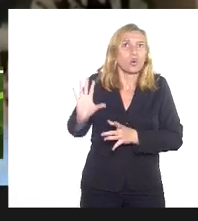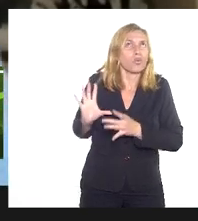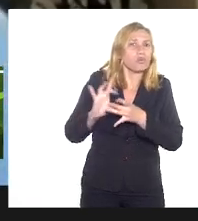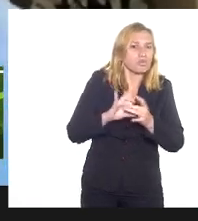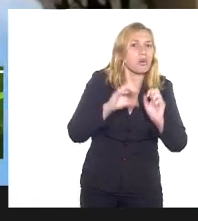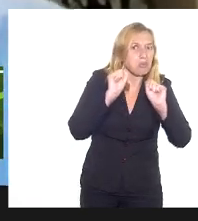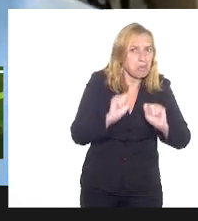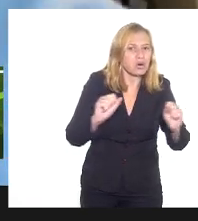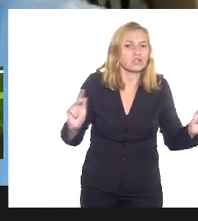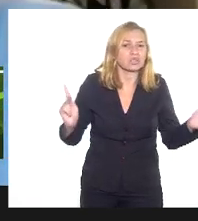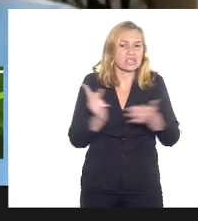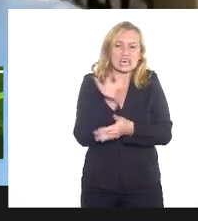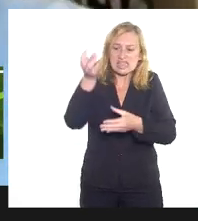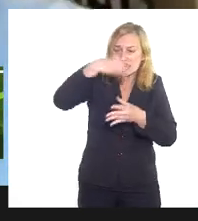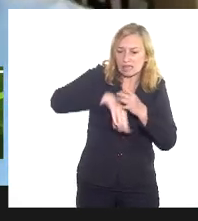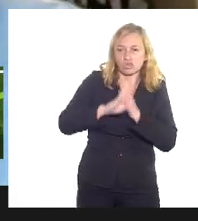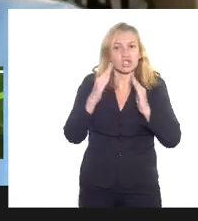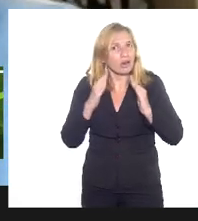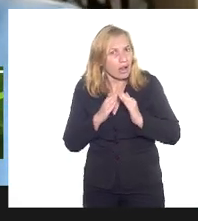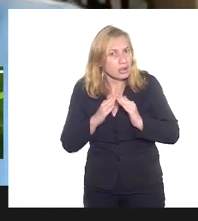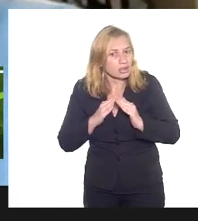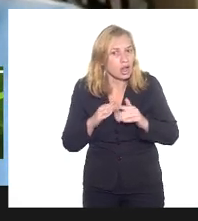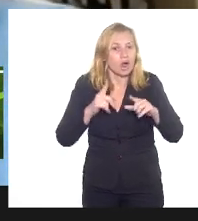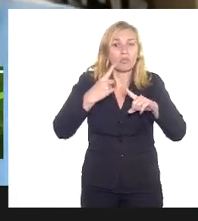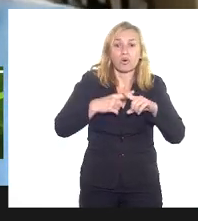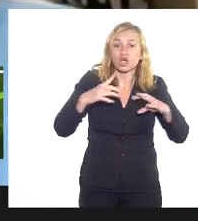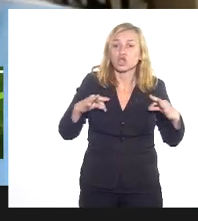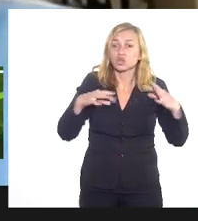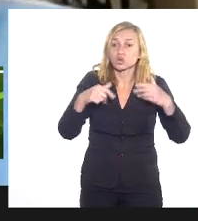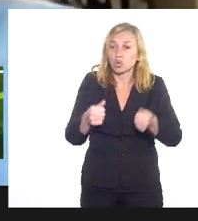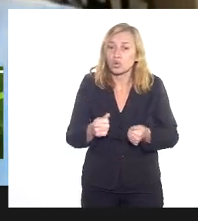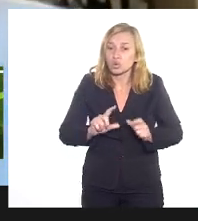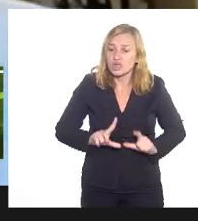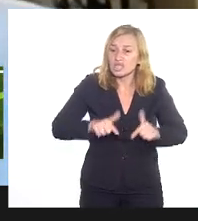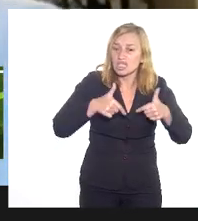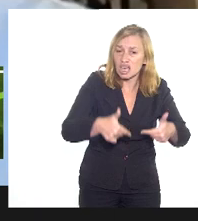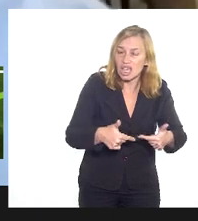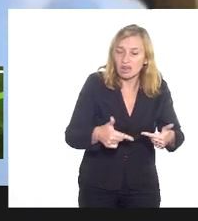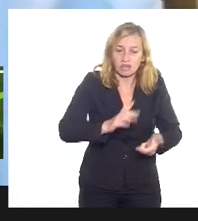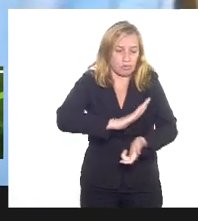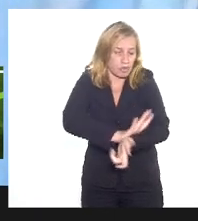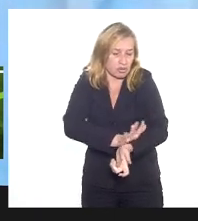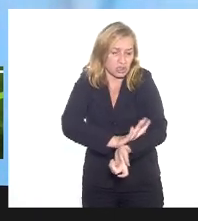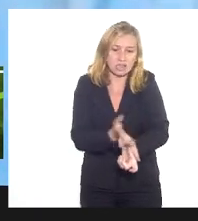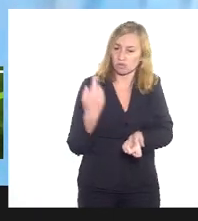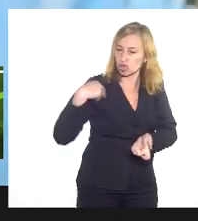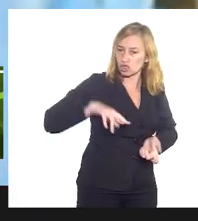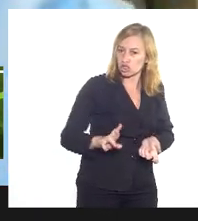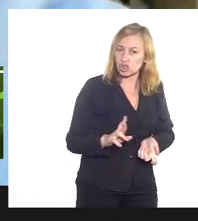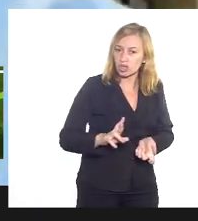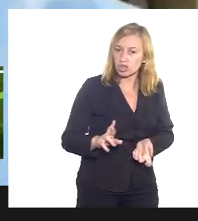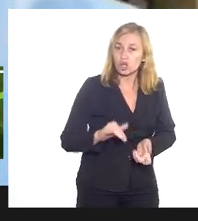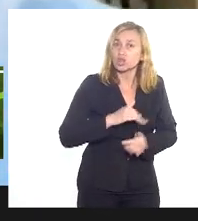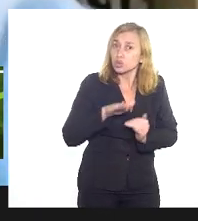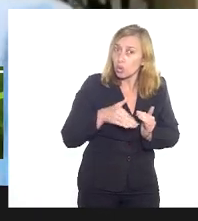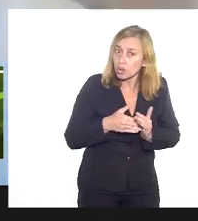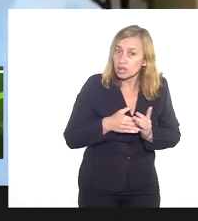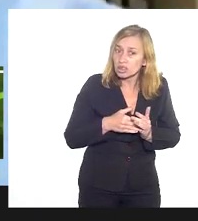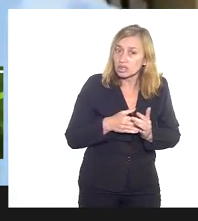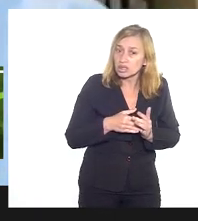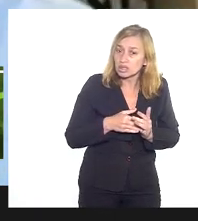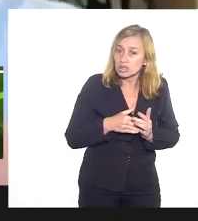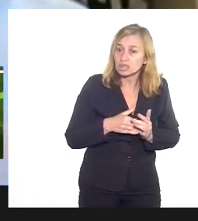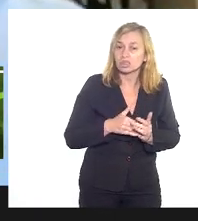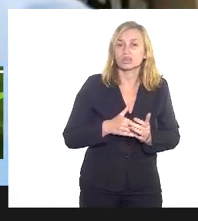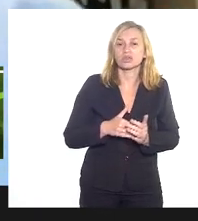acontecer dentro de casa. Porque todos esses atos de discriminação religiosa, todas elas, todos